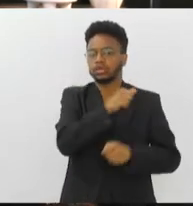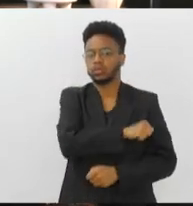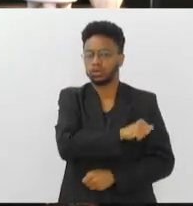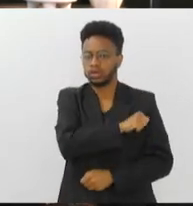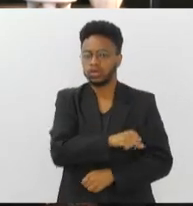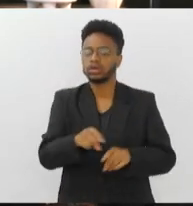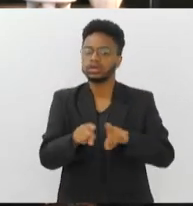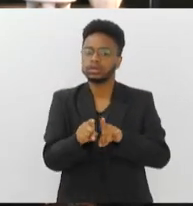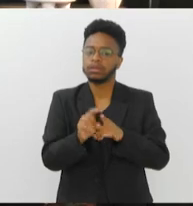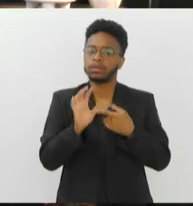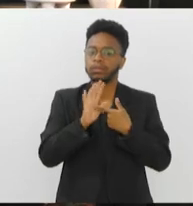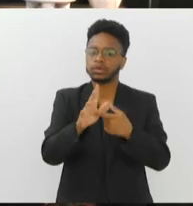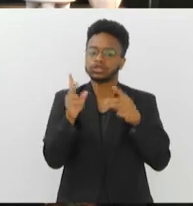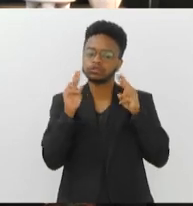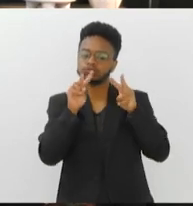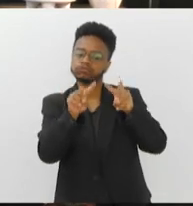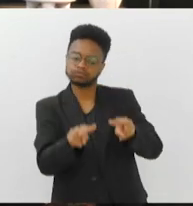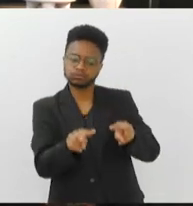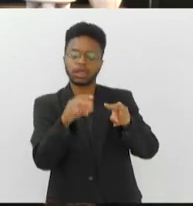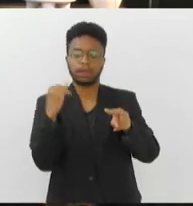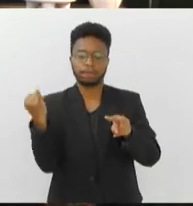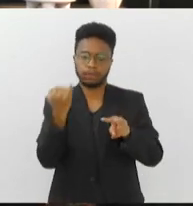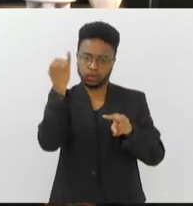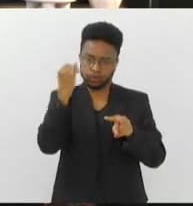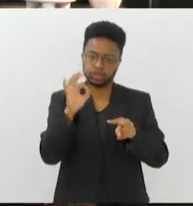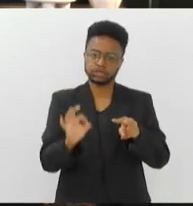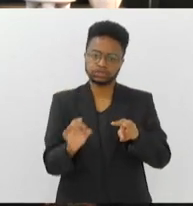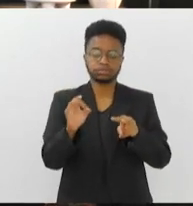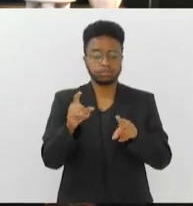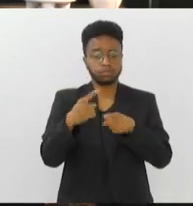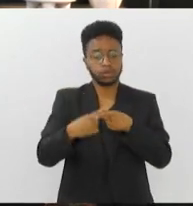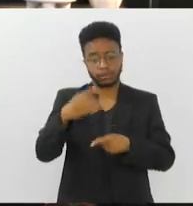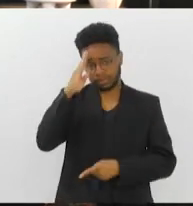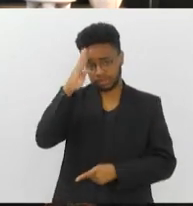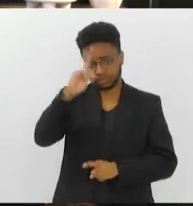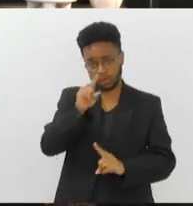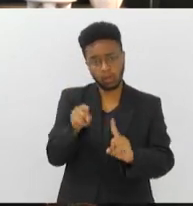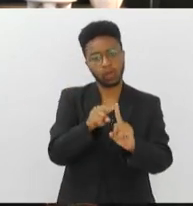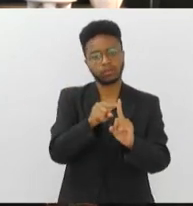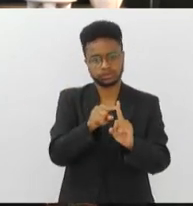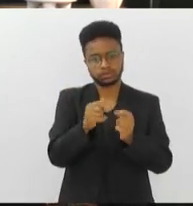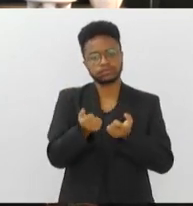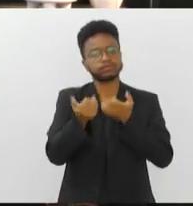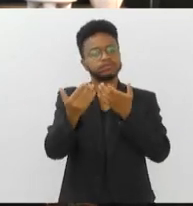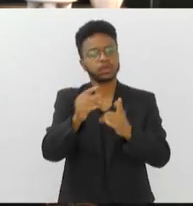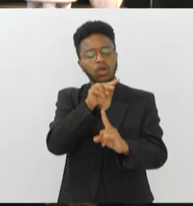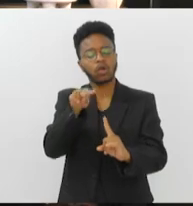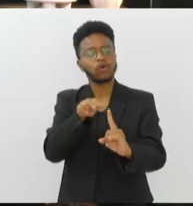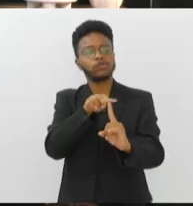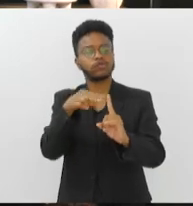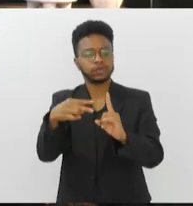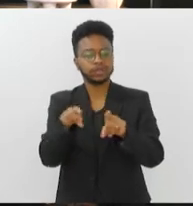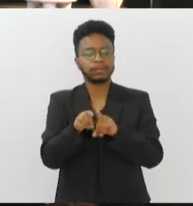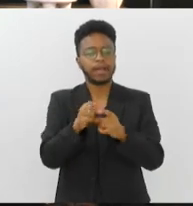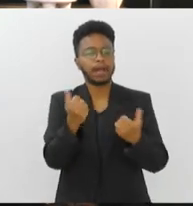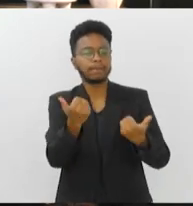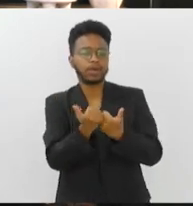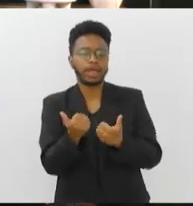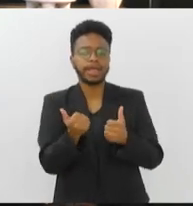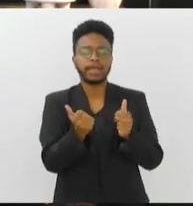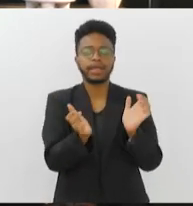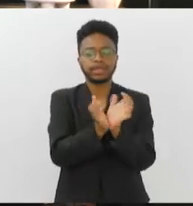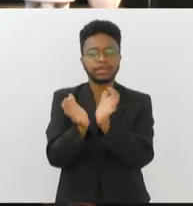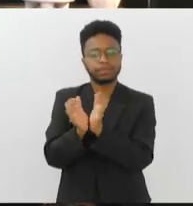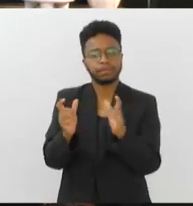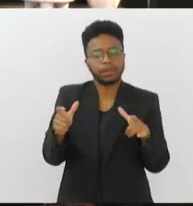e dando essa visibilidade, né, que é importante, porque eu acho que esse é o principal propósito, dar essa visibilidade, fortalecer os times de menor investimento no